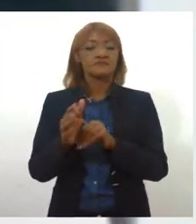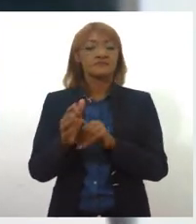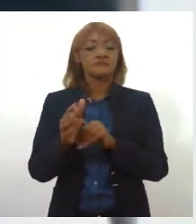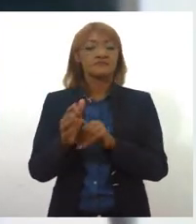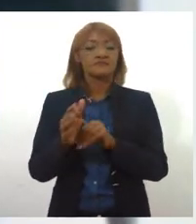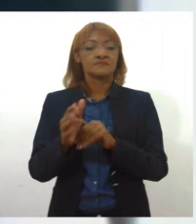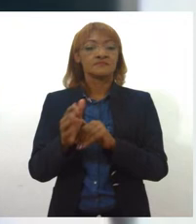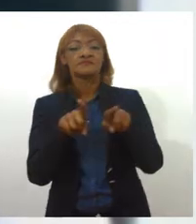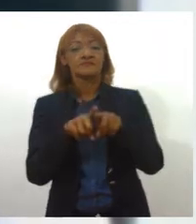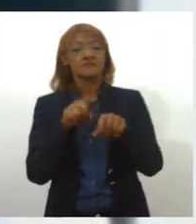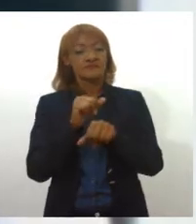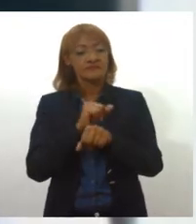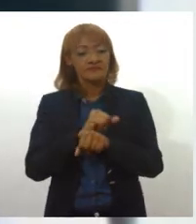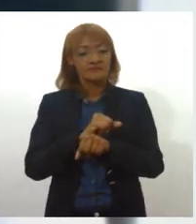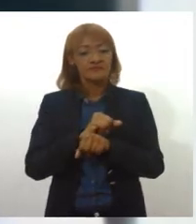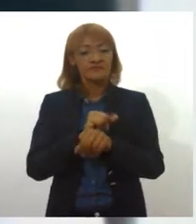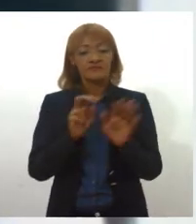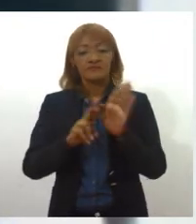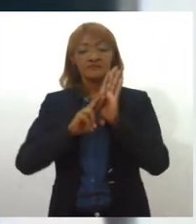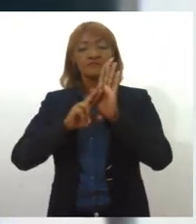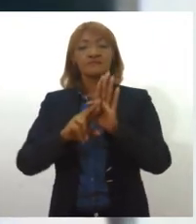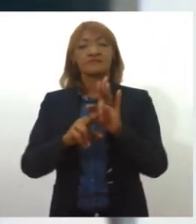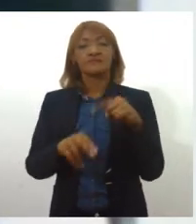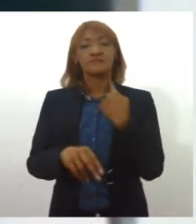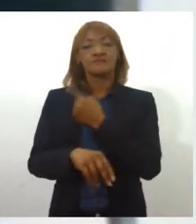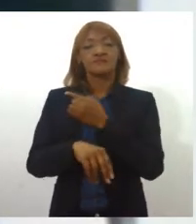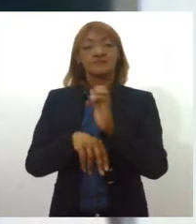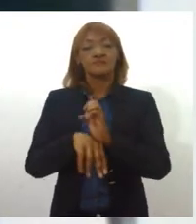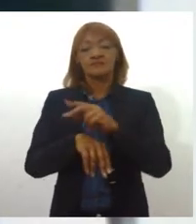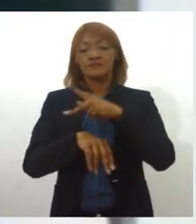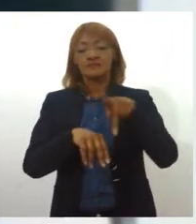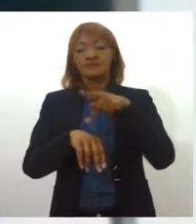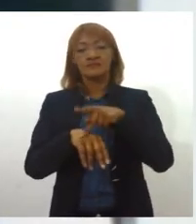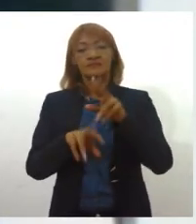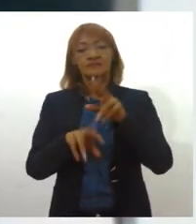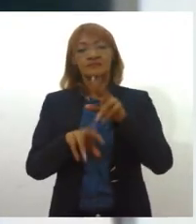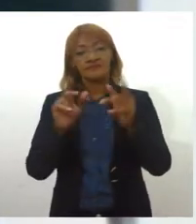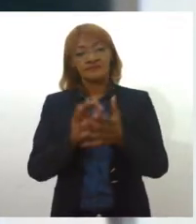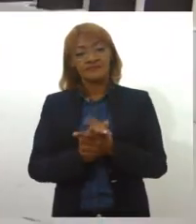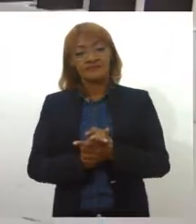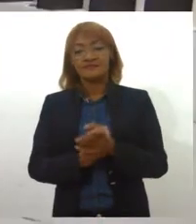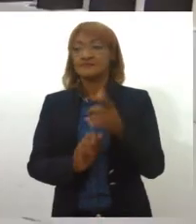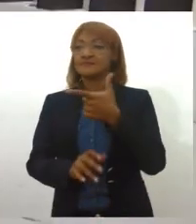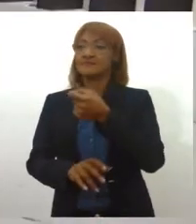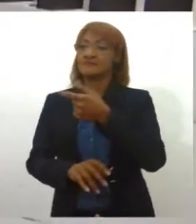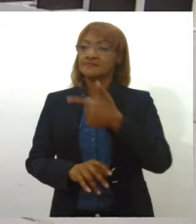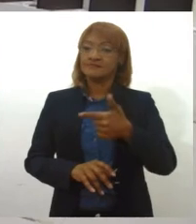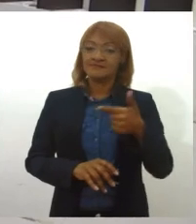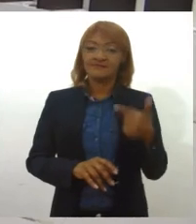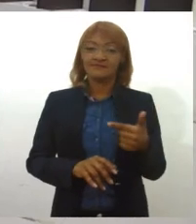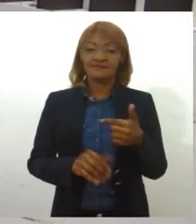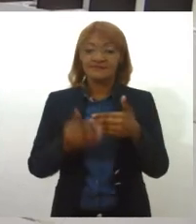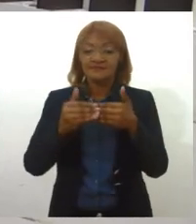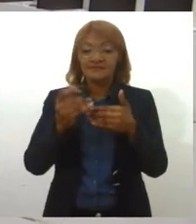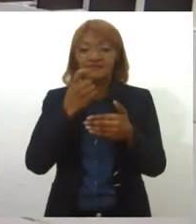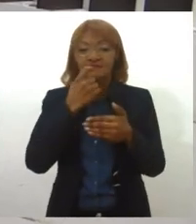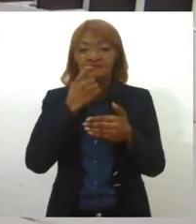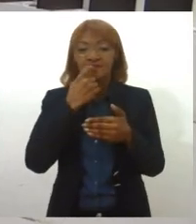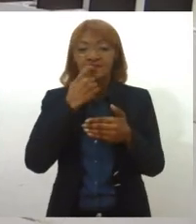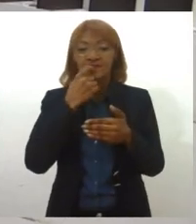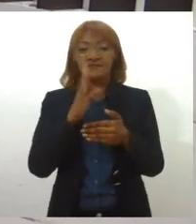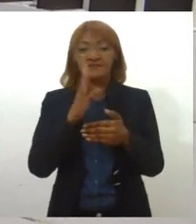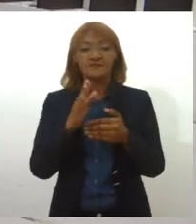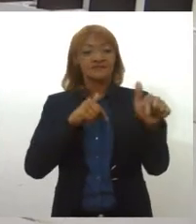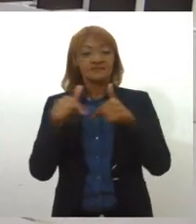que também leve o nome do nosso estado para o seu país. Com certeza. E 2022 já está batendo na porta e os trabalhos já começaram, né,